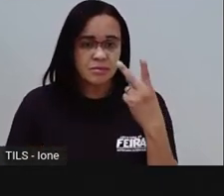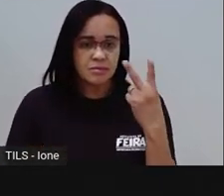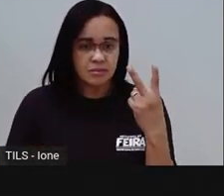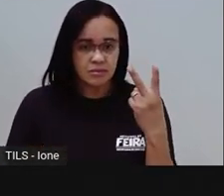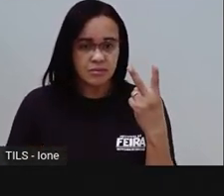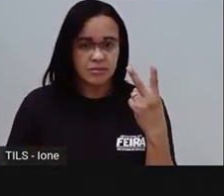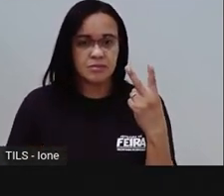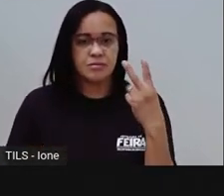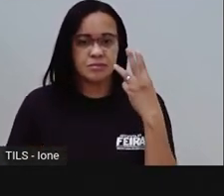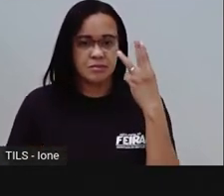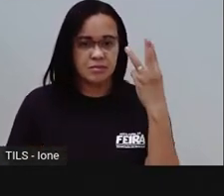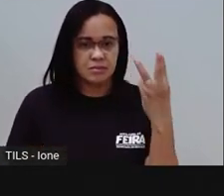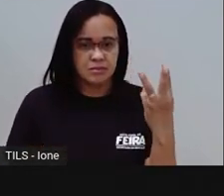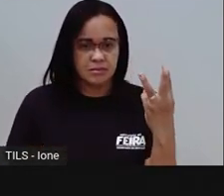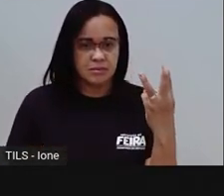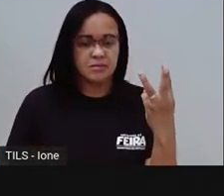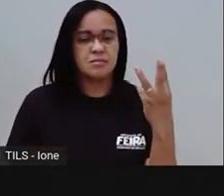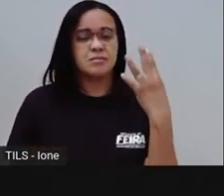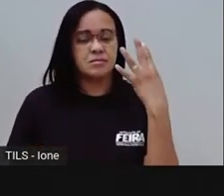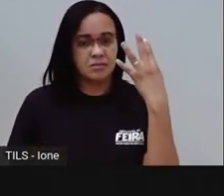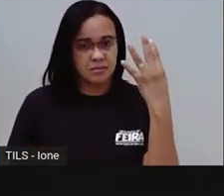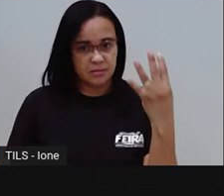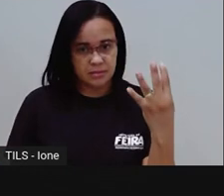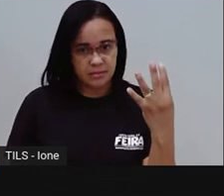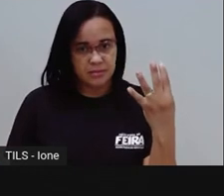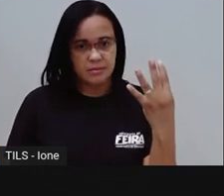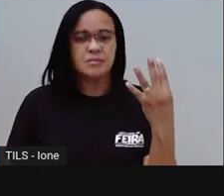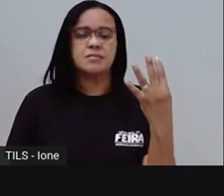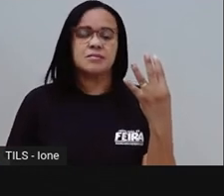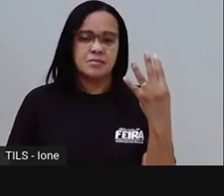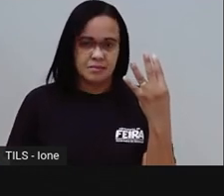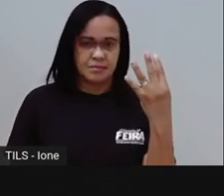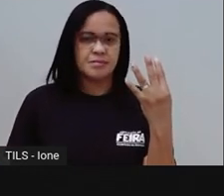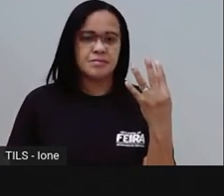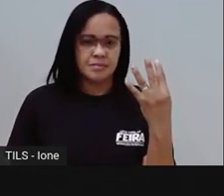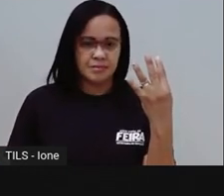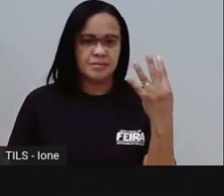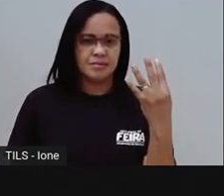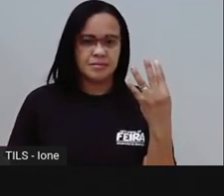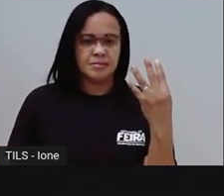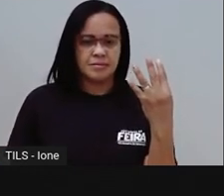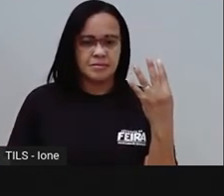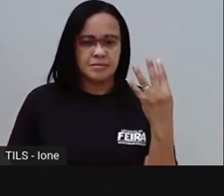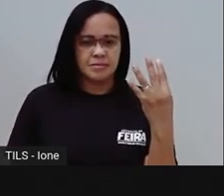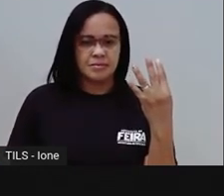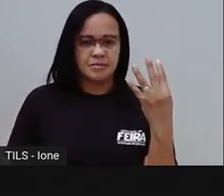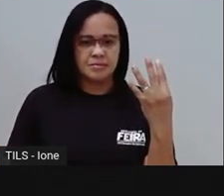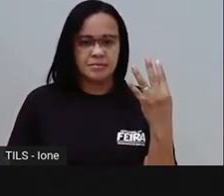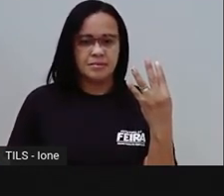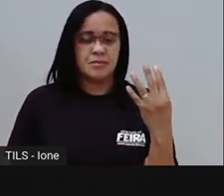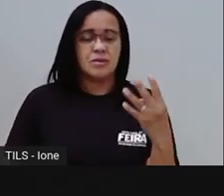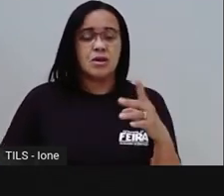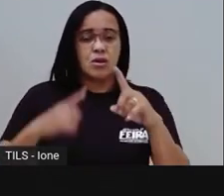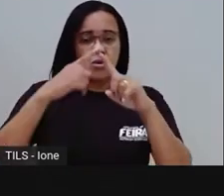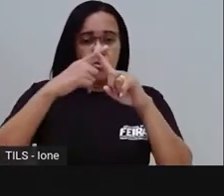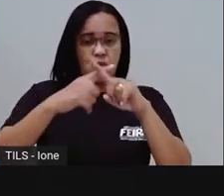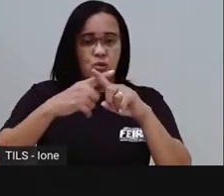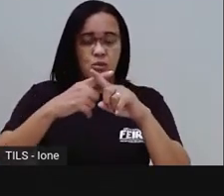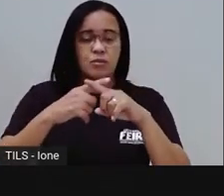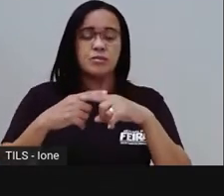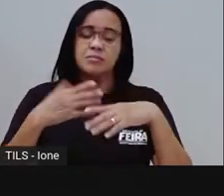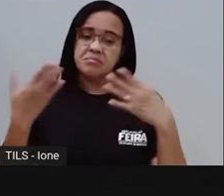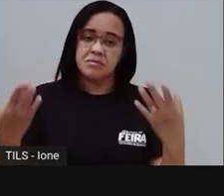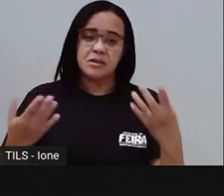Um, dois, três, quatro. Não é isso? Ó. Então, é quatro vezes